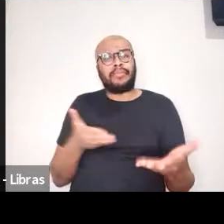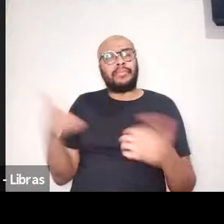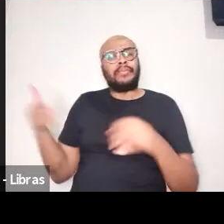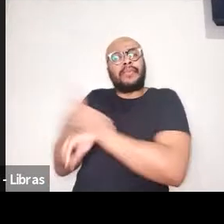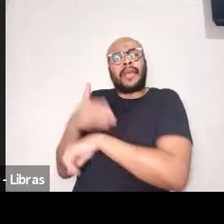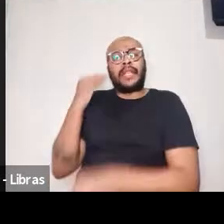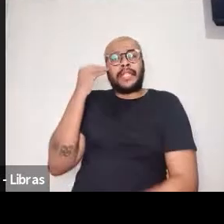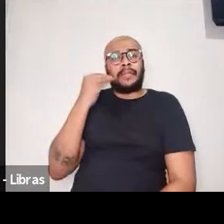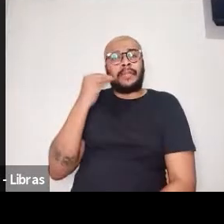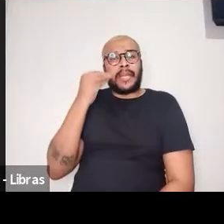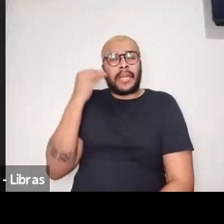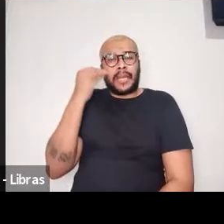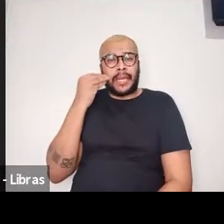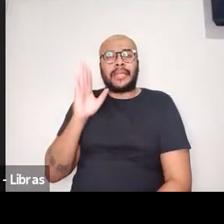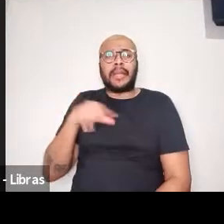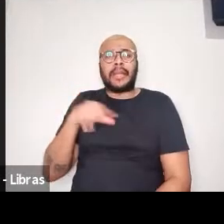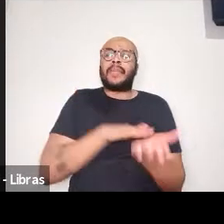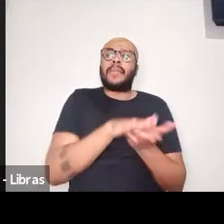editores.